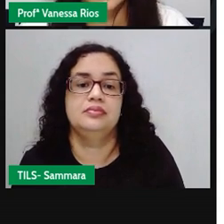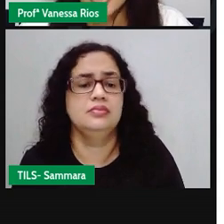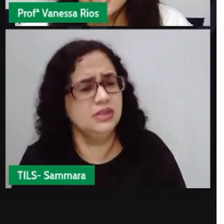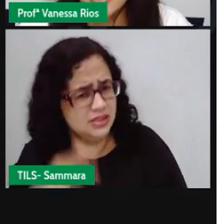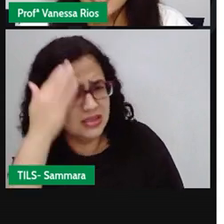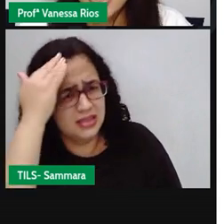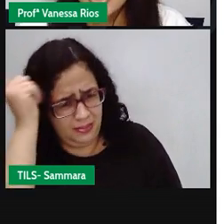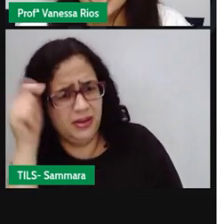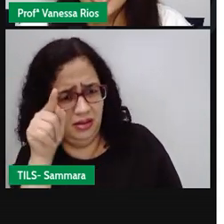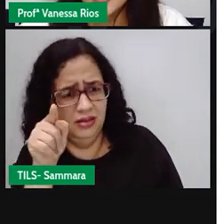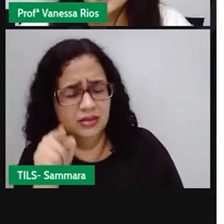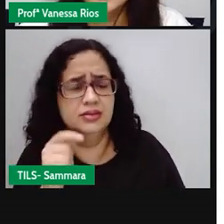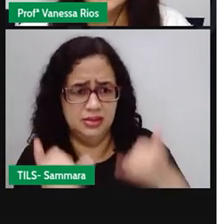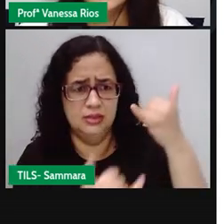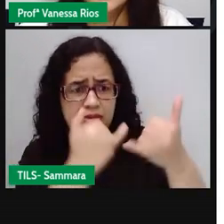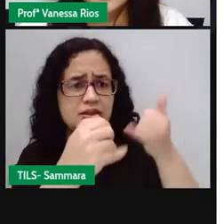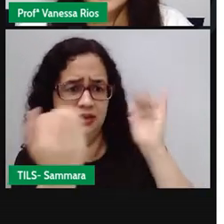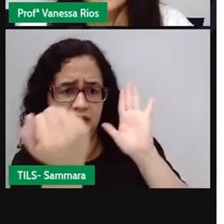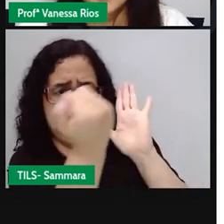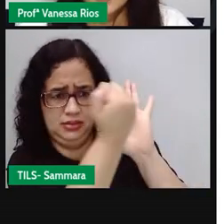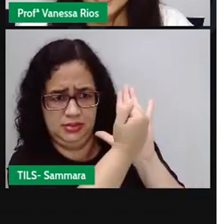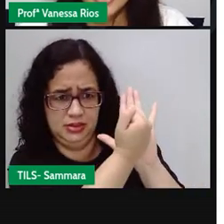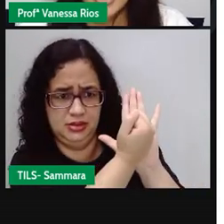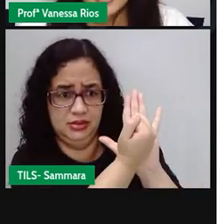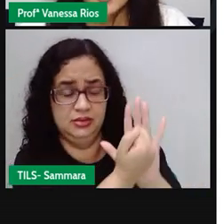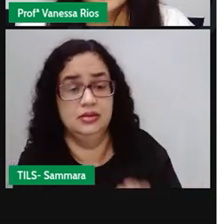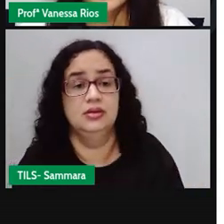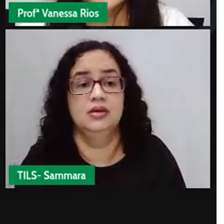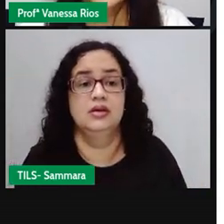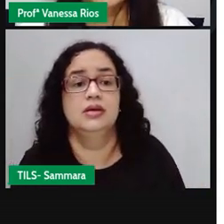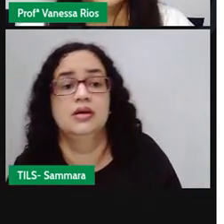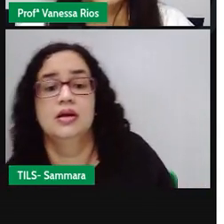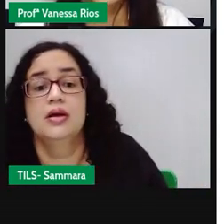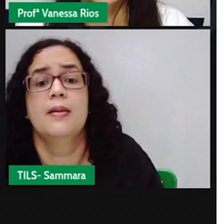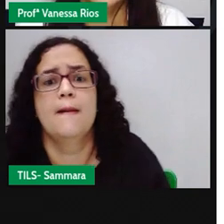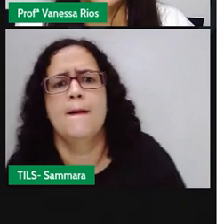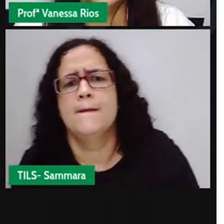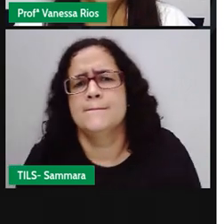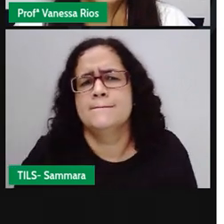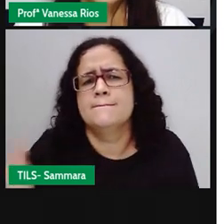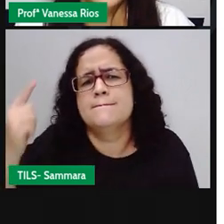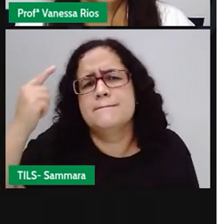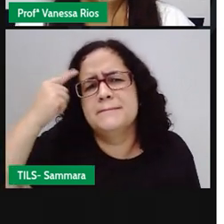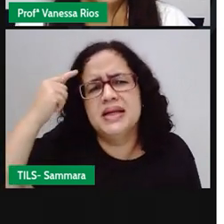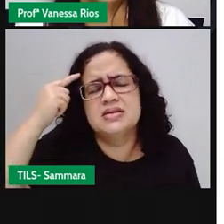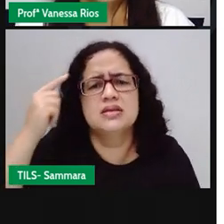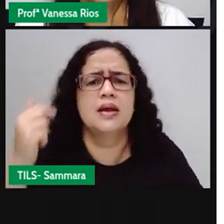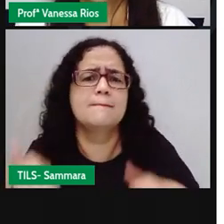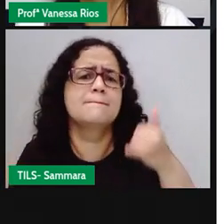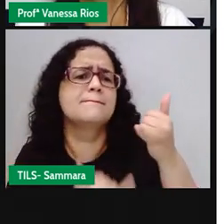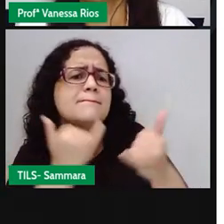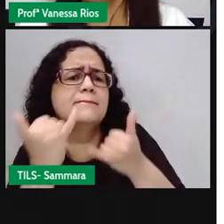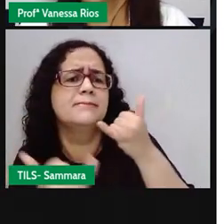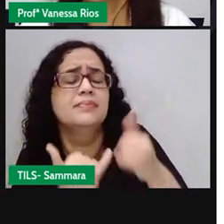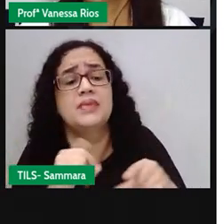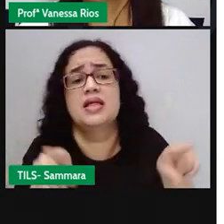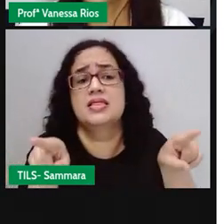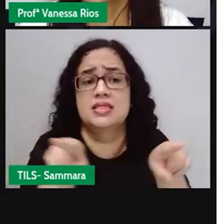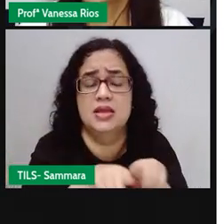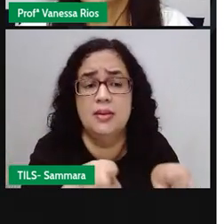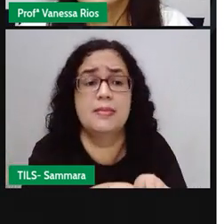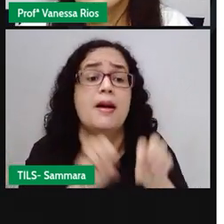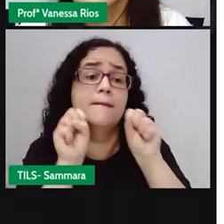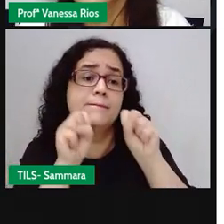Você sabia disso? Poxa! Quando a gente pensa assim, ó, brincadeiras, a gente também pode